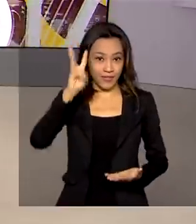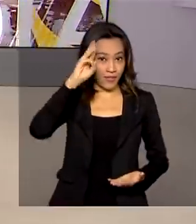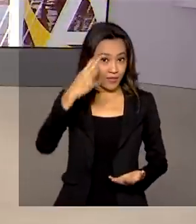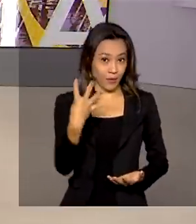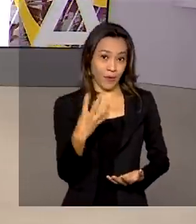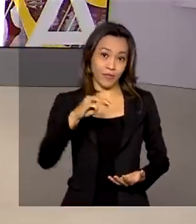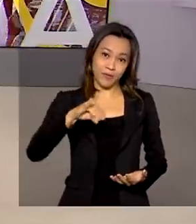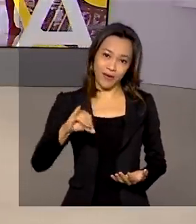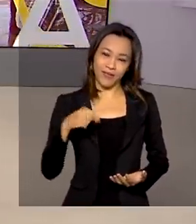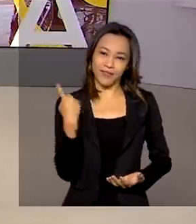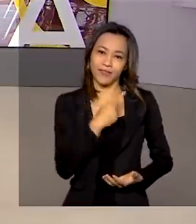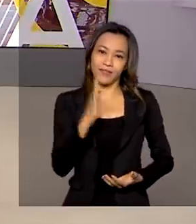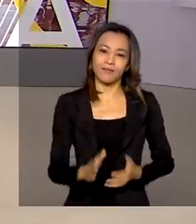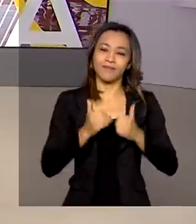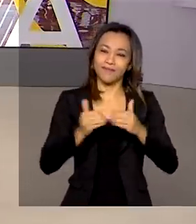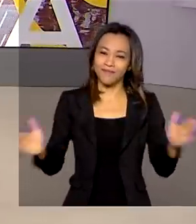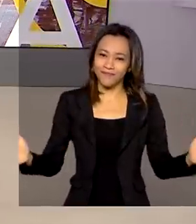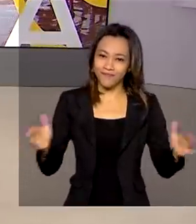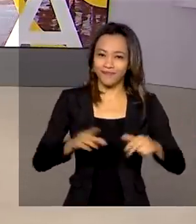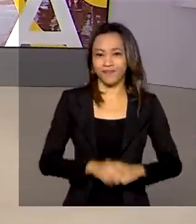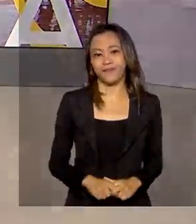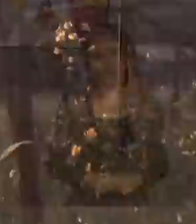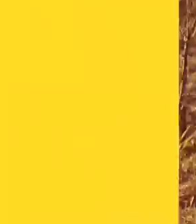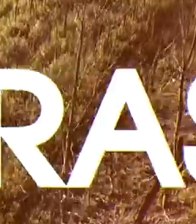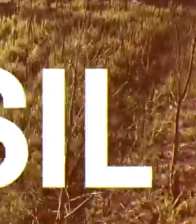maio, o Brasil em dia está no ar.